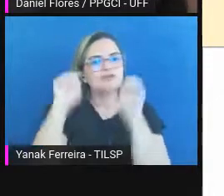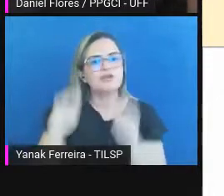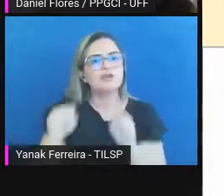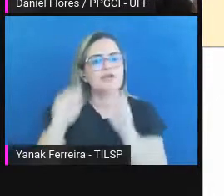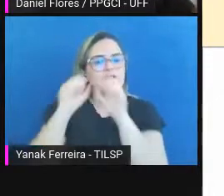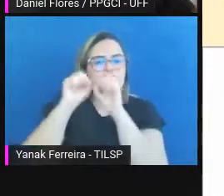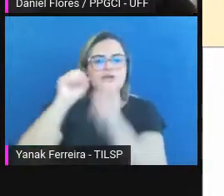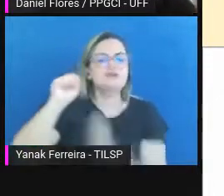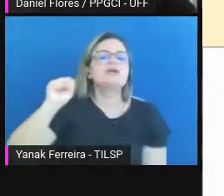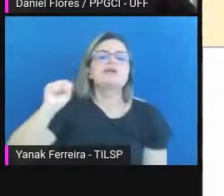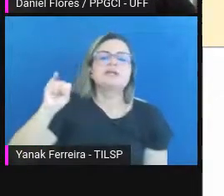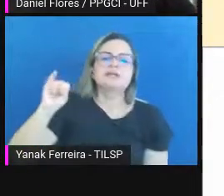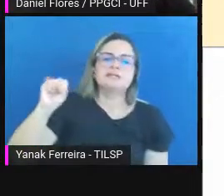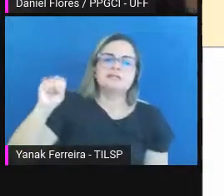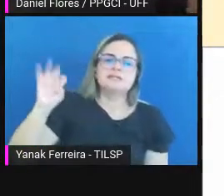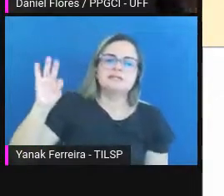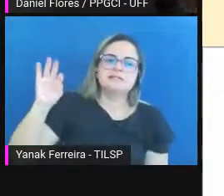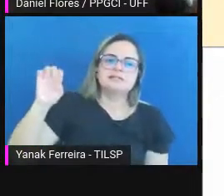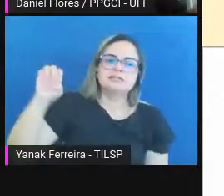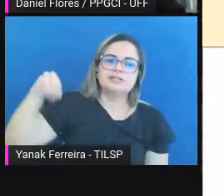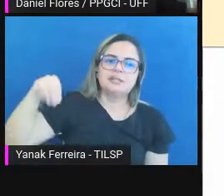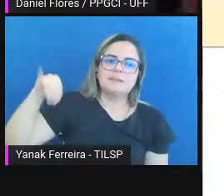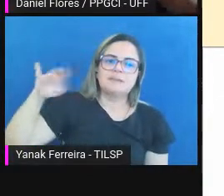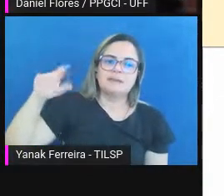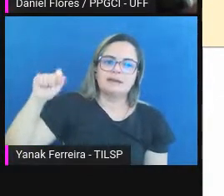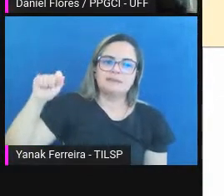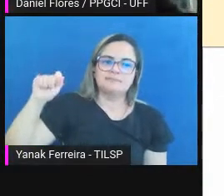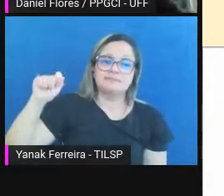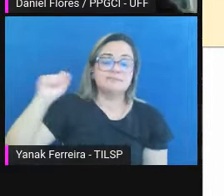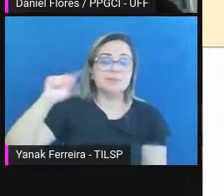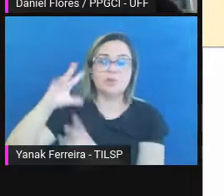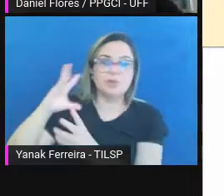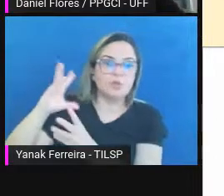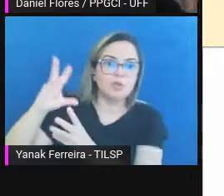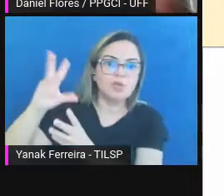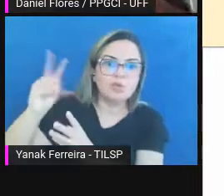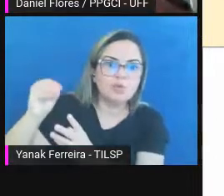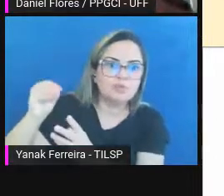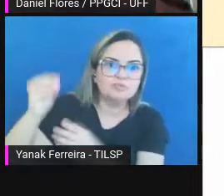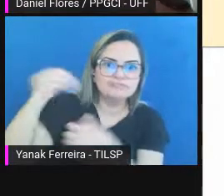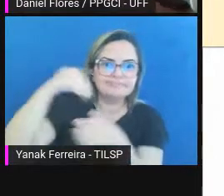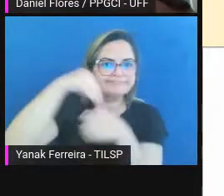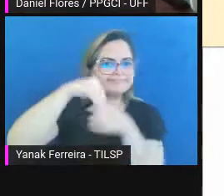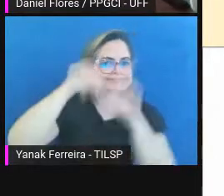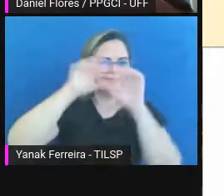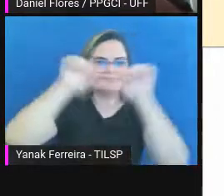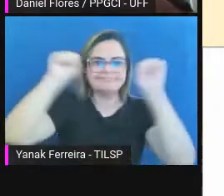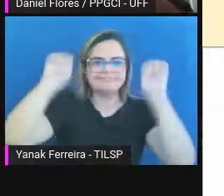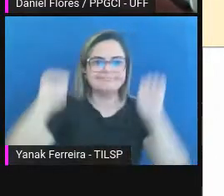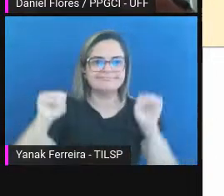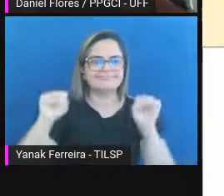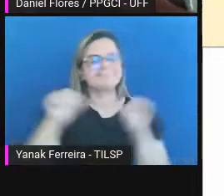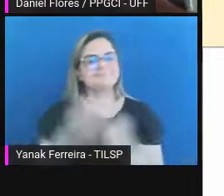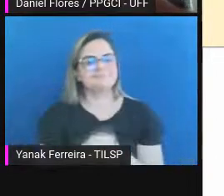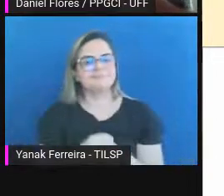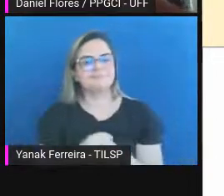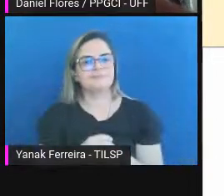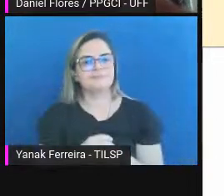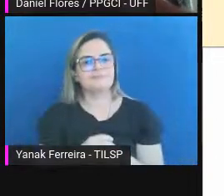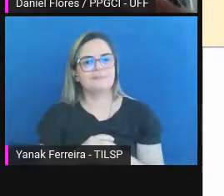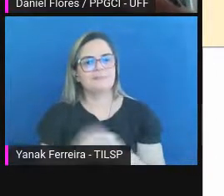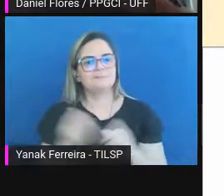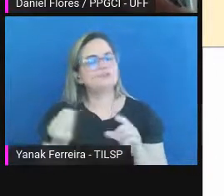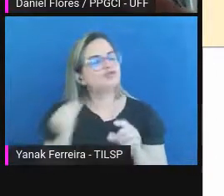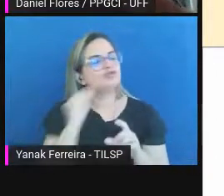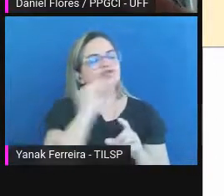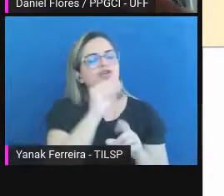uma abordagem da PDS, tudo interoperado. Eu estou dando acesso dos dados numa plataforma de